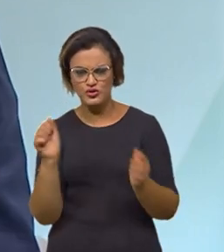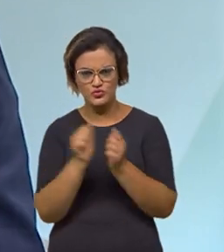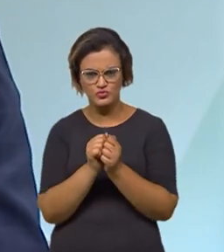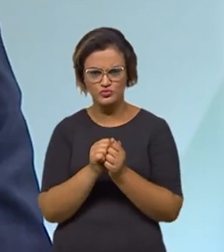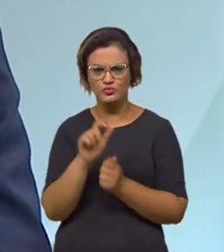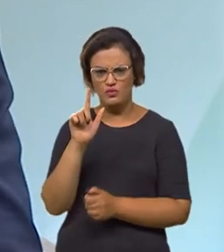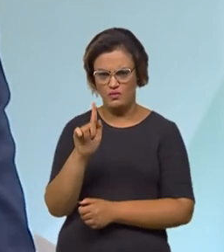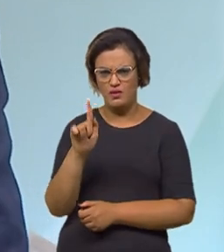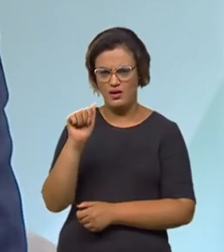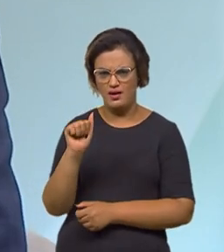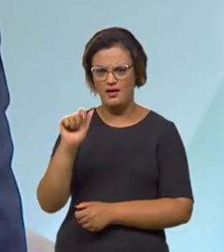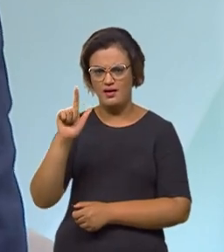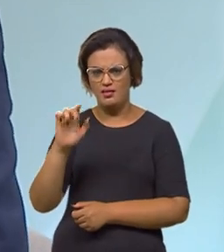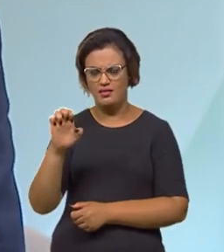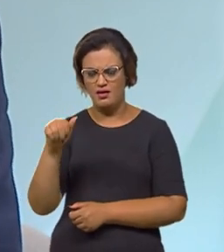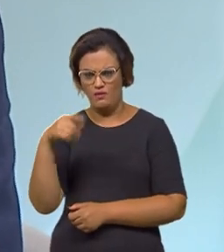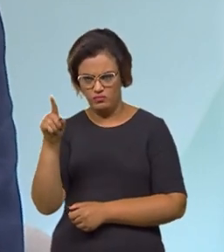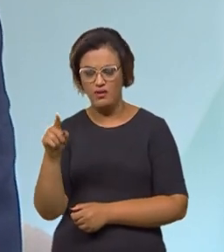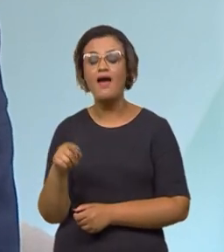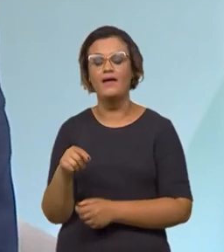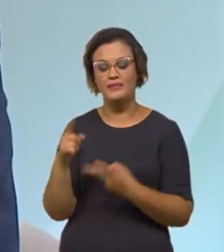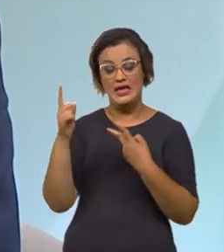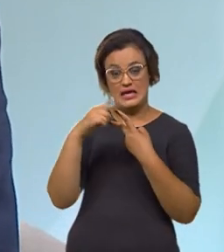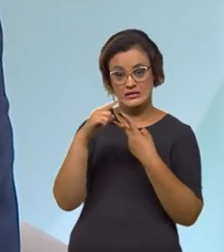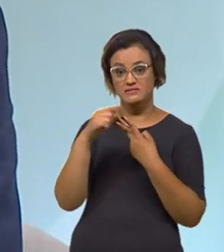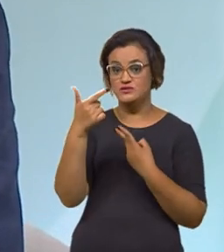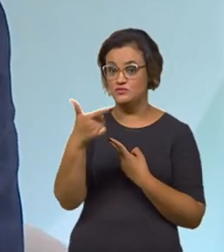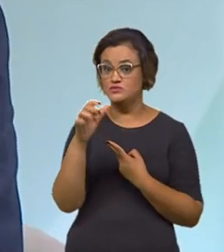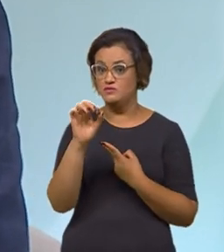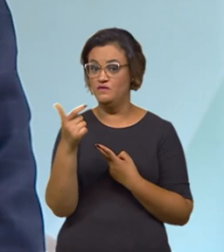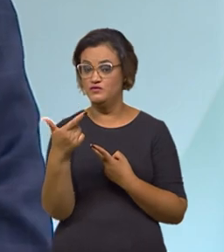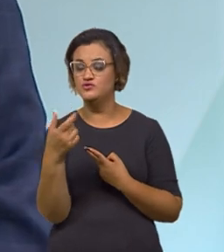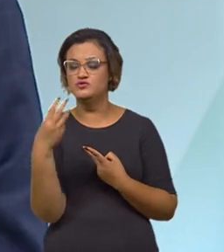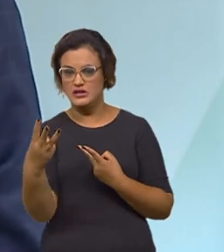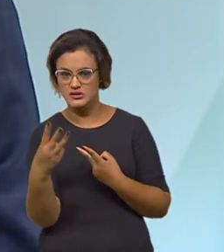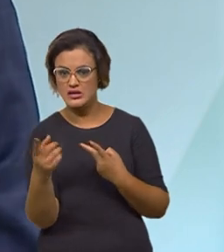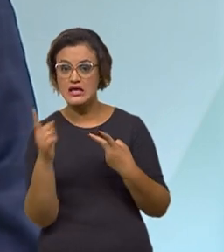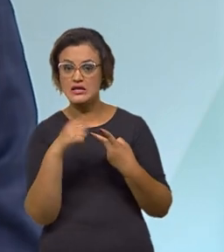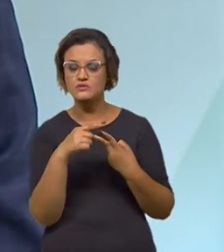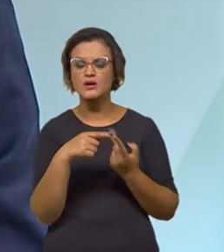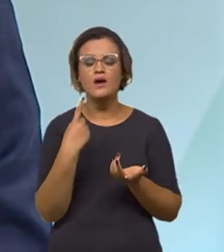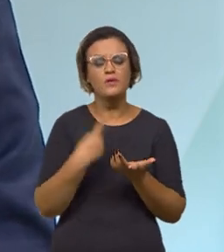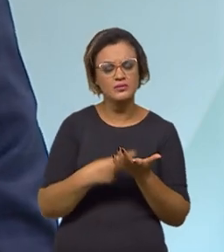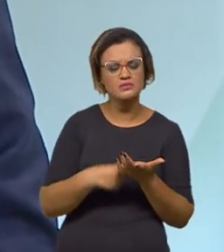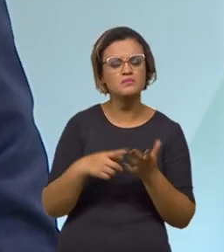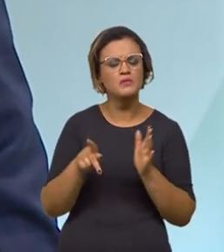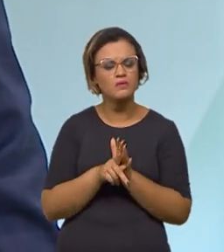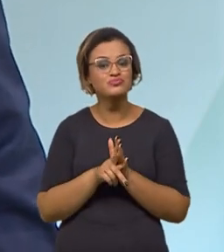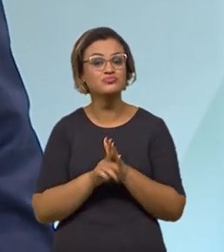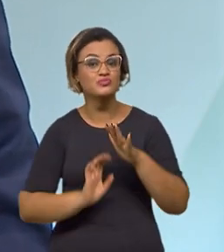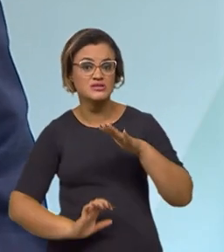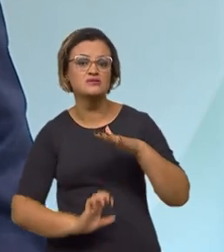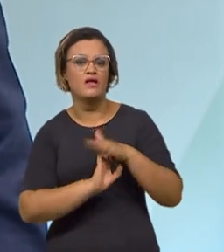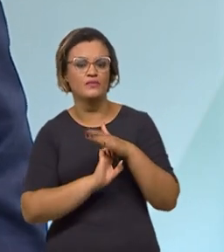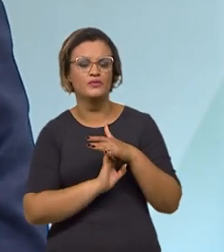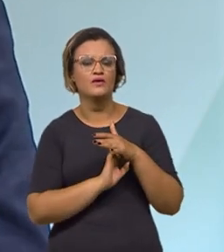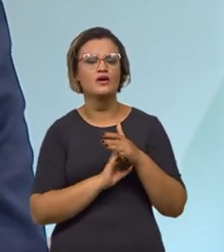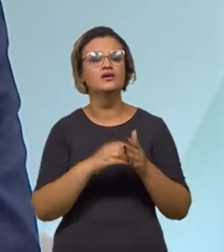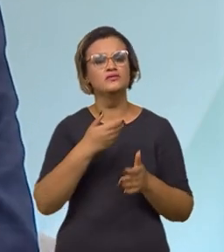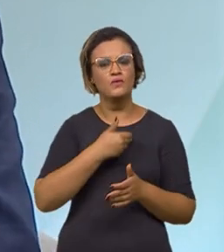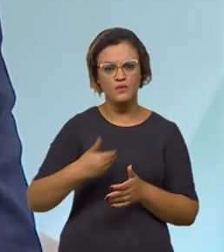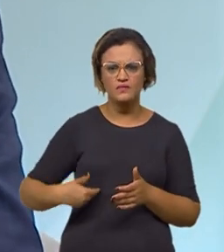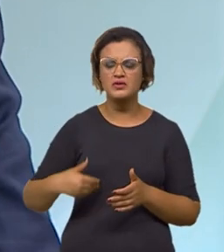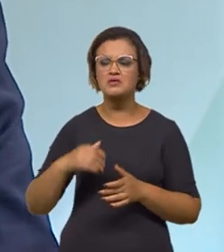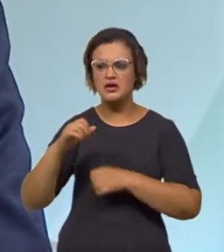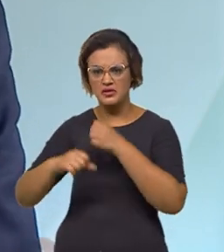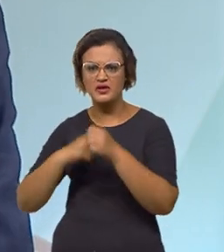Então, Santos Dumont fica para 2023 e isso mostra que a agenda de concessão é uma agenda de Estado, ela passa por governos. Então, ano